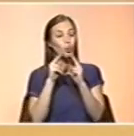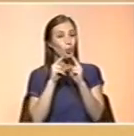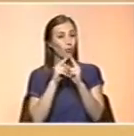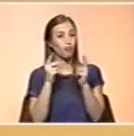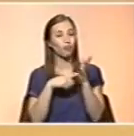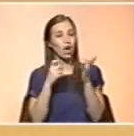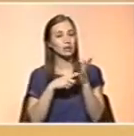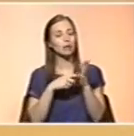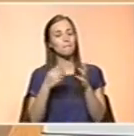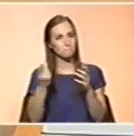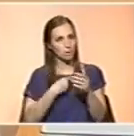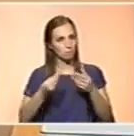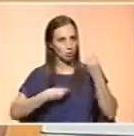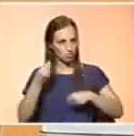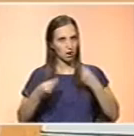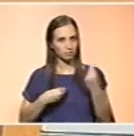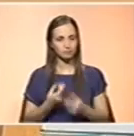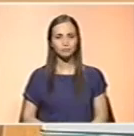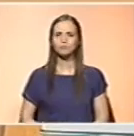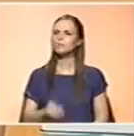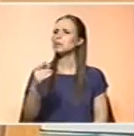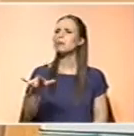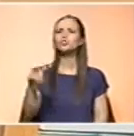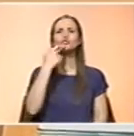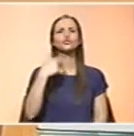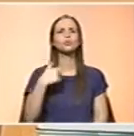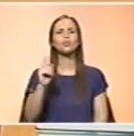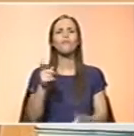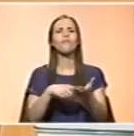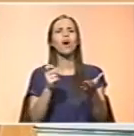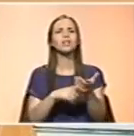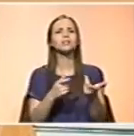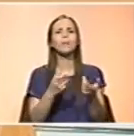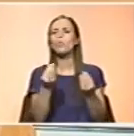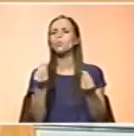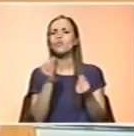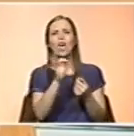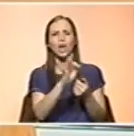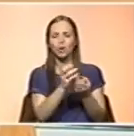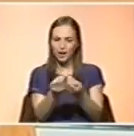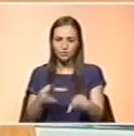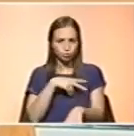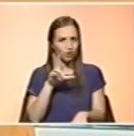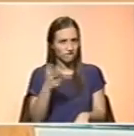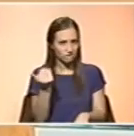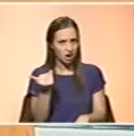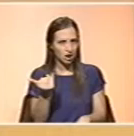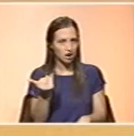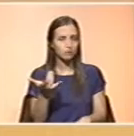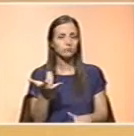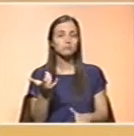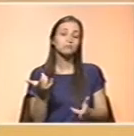são preocupantes. a perguntar, não me respondeu, se há muitas situações de carência de ferro em crianças nessa idade em Portugal. Nós temos